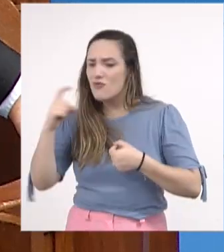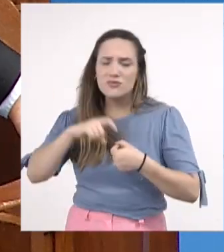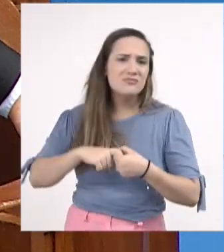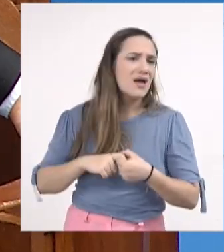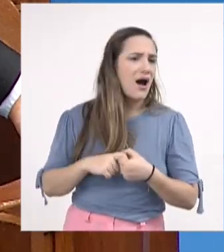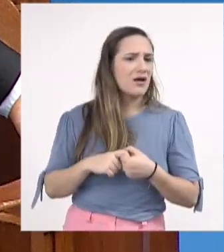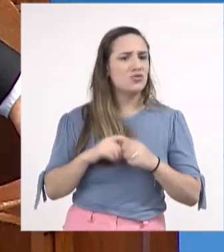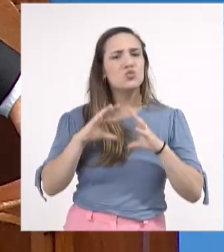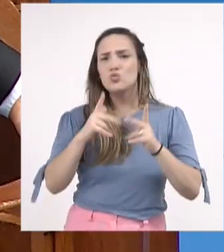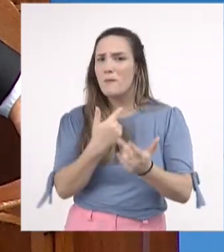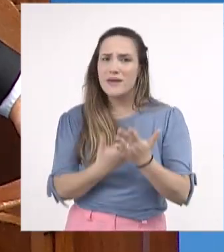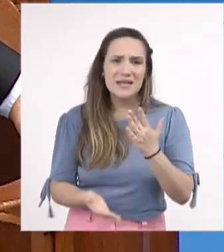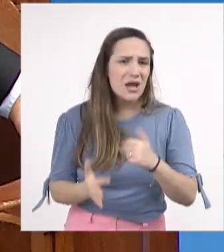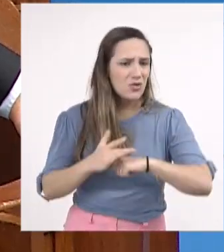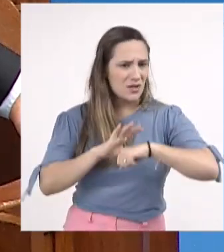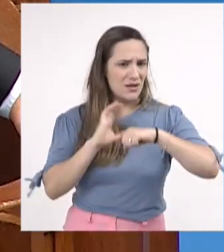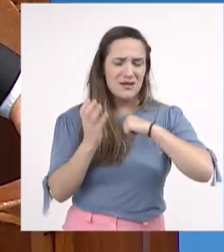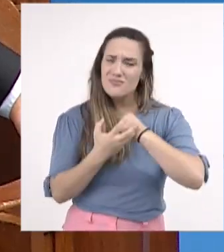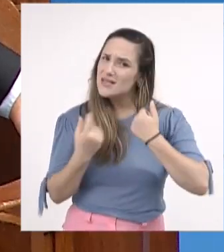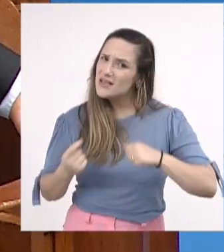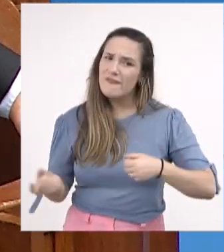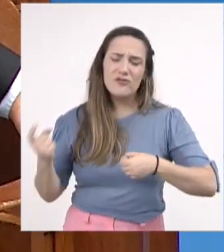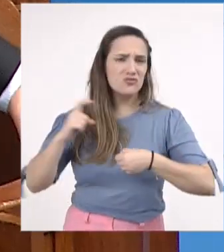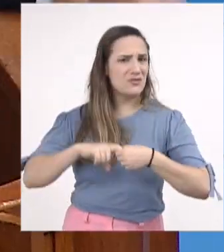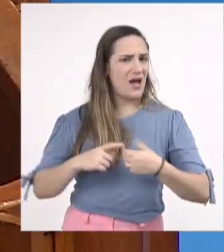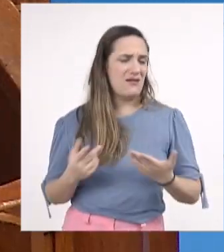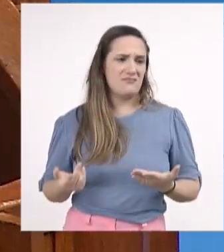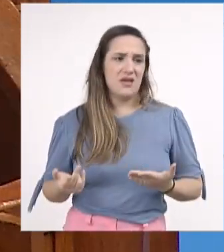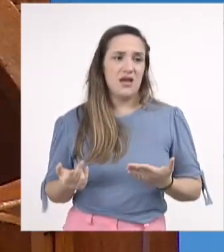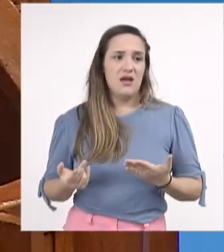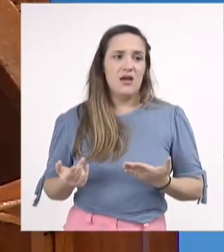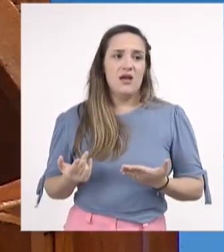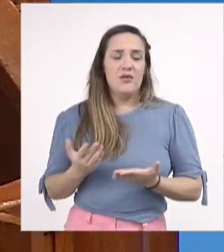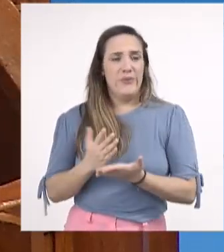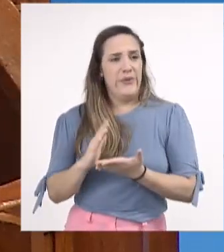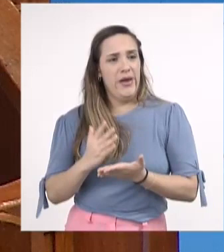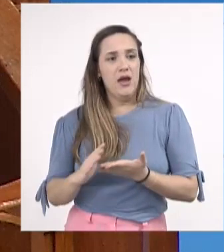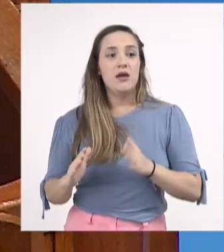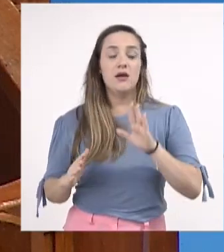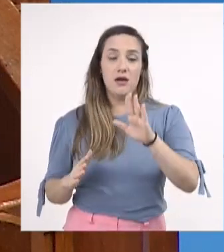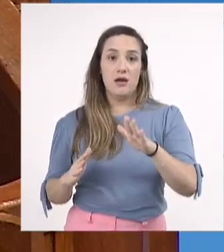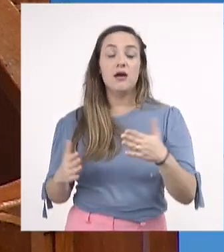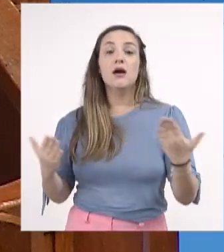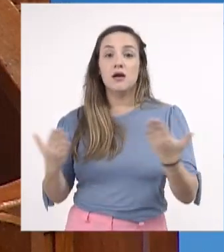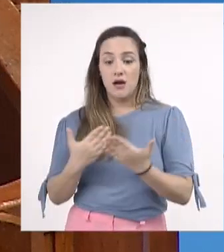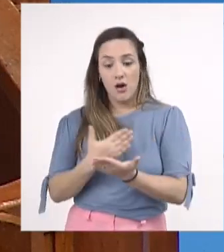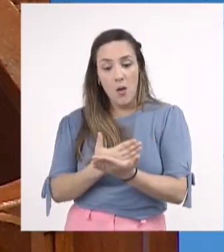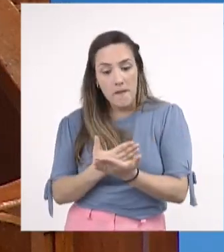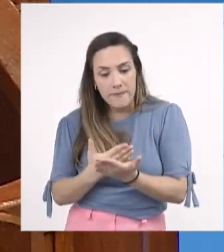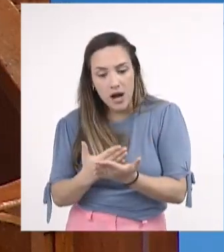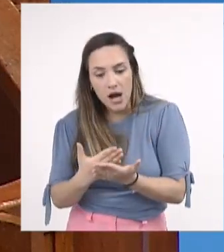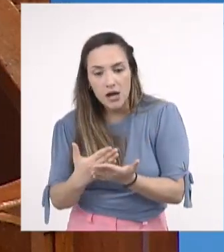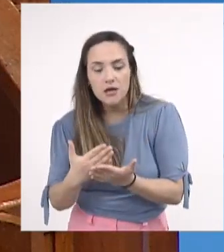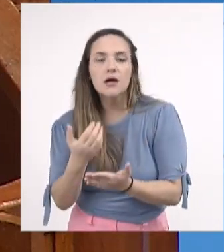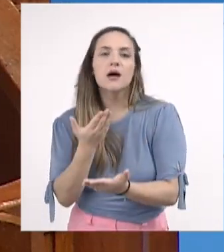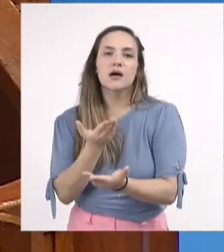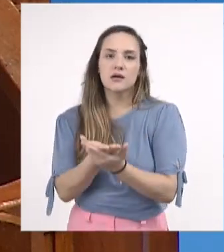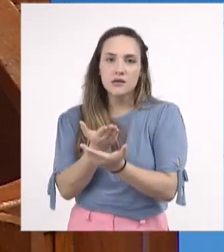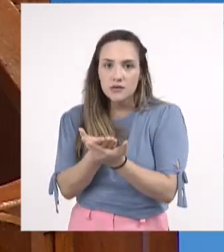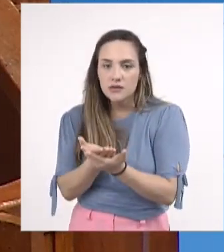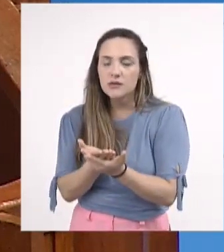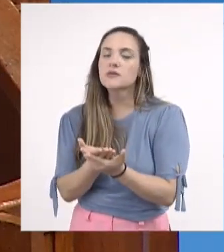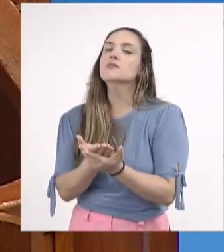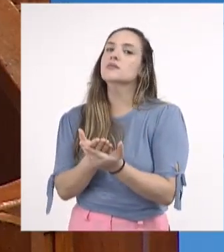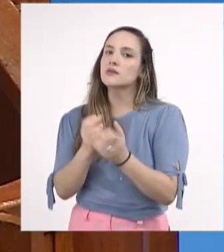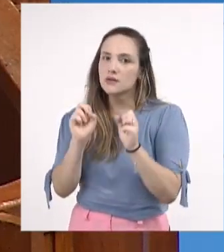defasagem na aprendizagem dos alunos. Agora, início do ano letivo, o mais urgente é garantir